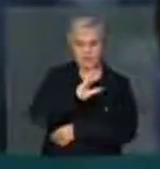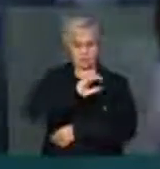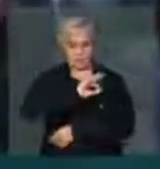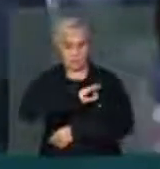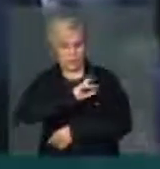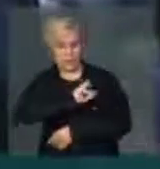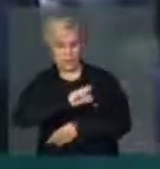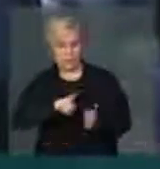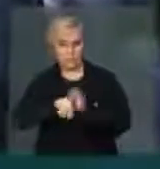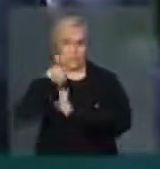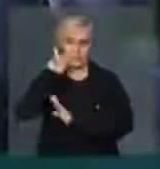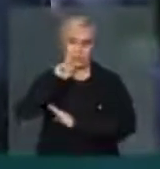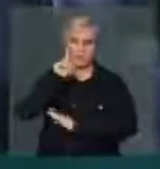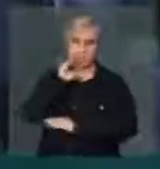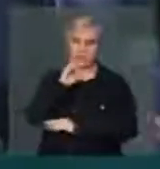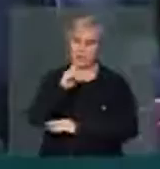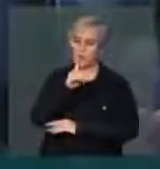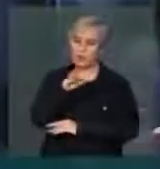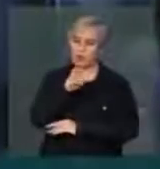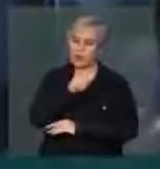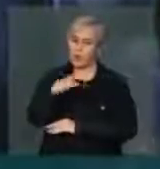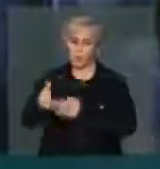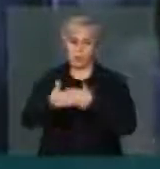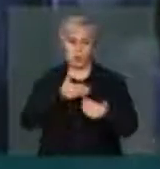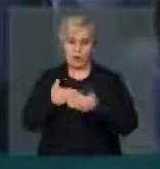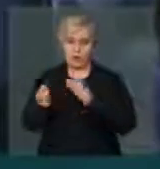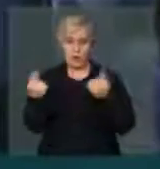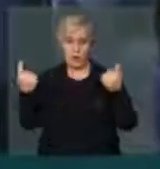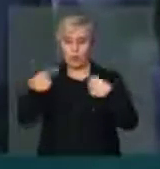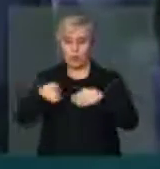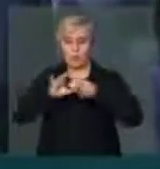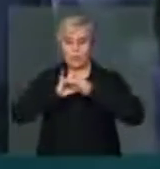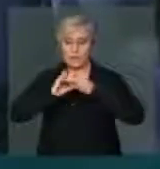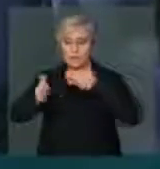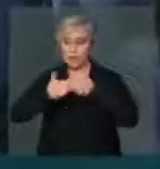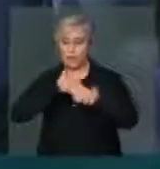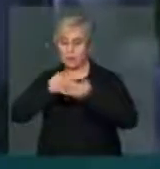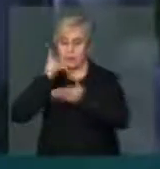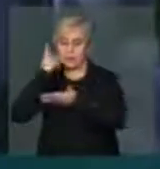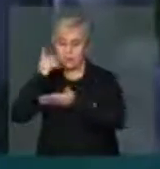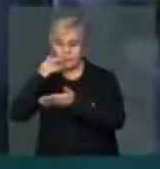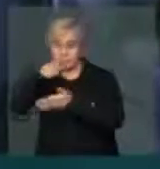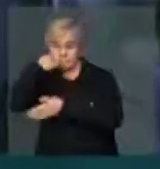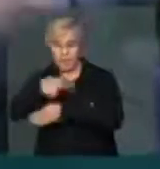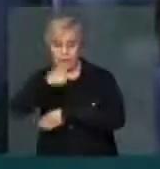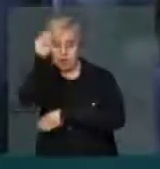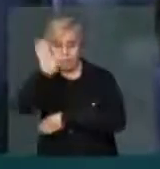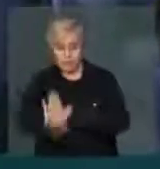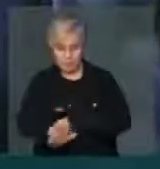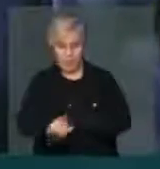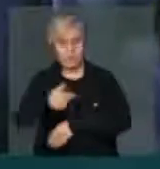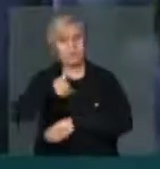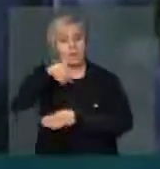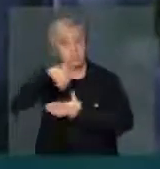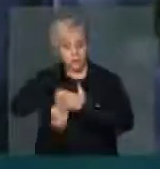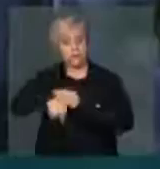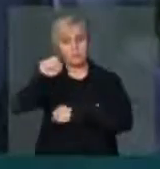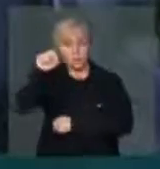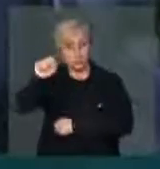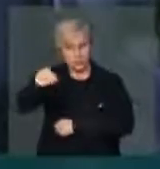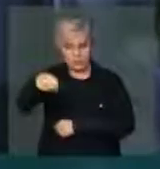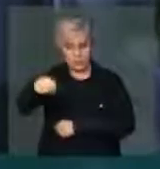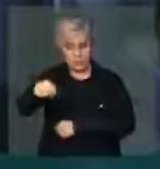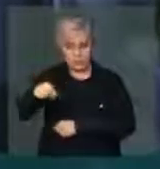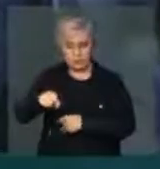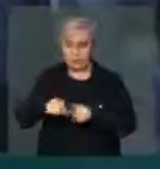Estados Unidos, pela Colômbia, contra a liberdade de qualquer parlamentar brasileiro, eu vou votar a favor da moção.